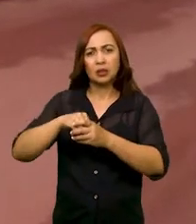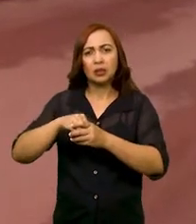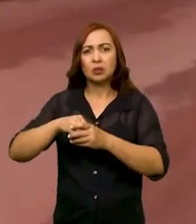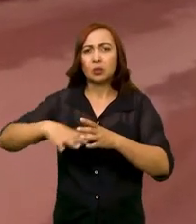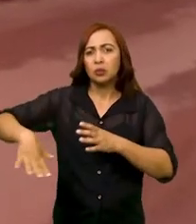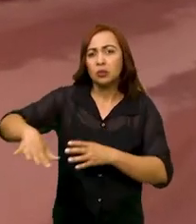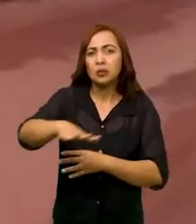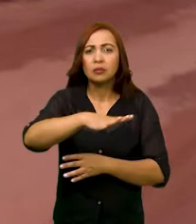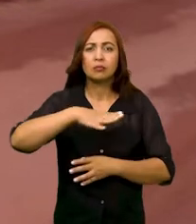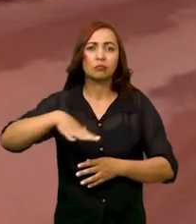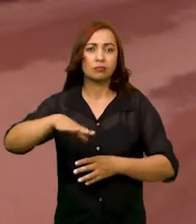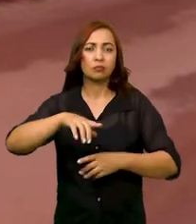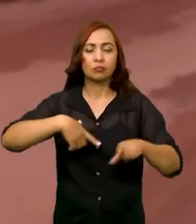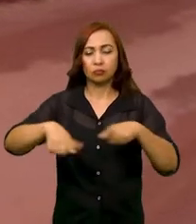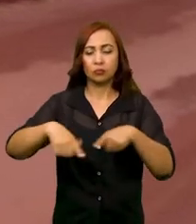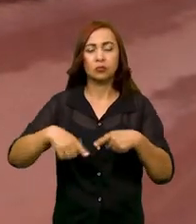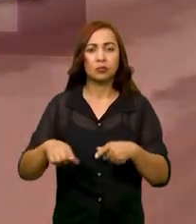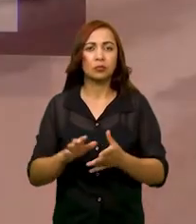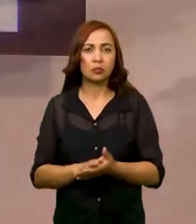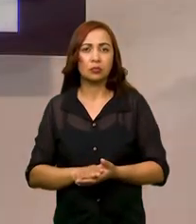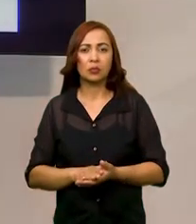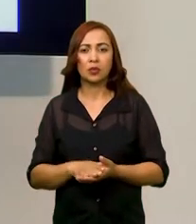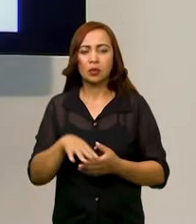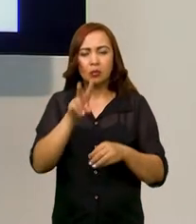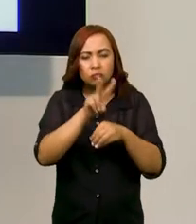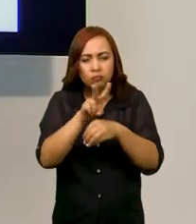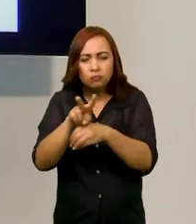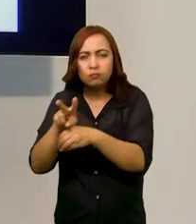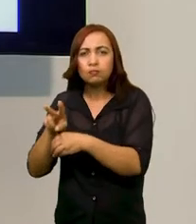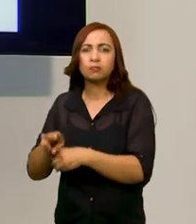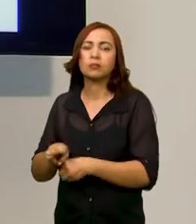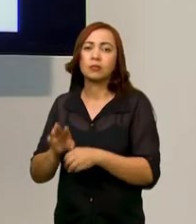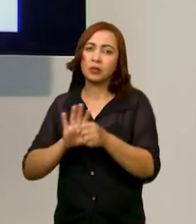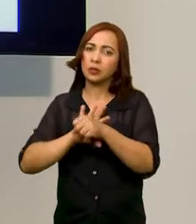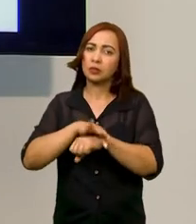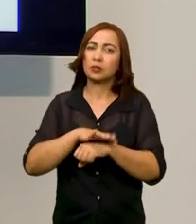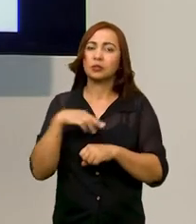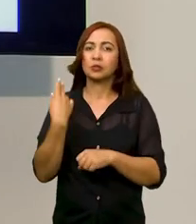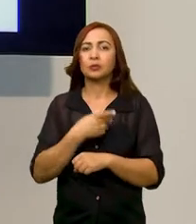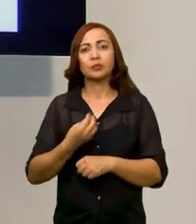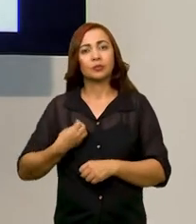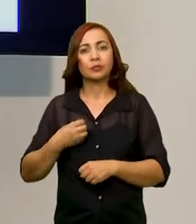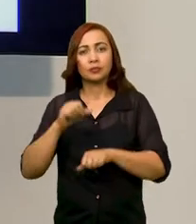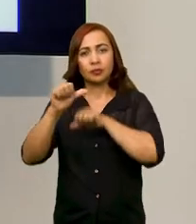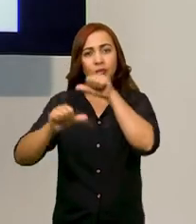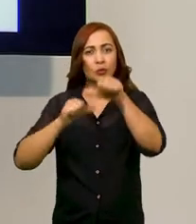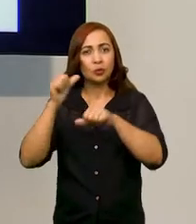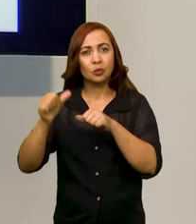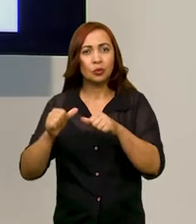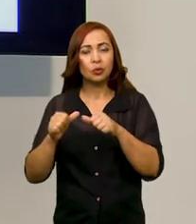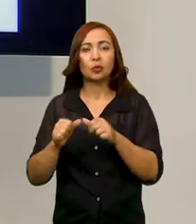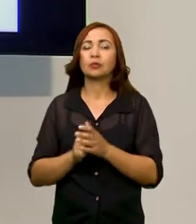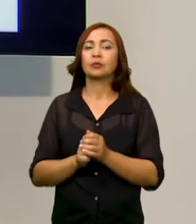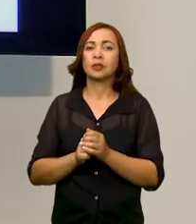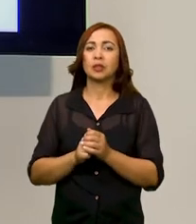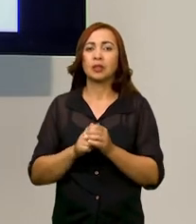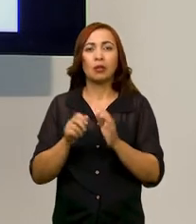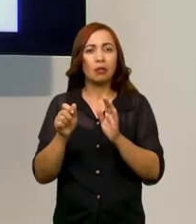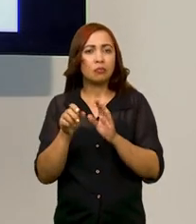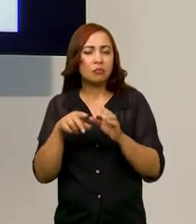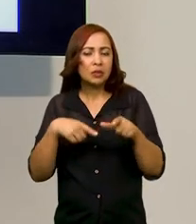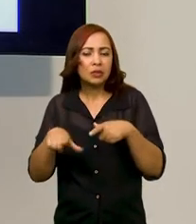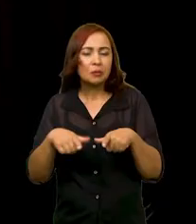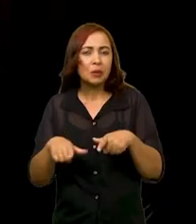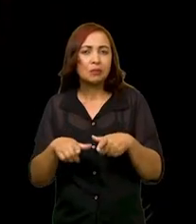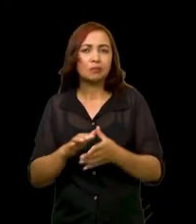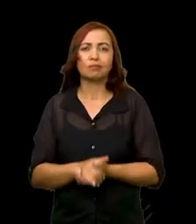em um pátio específico. Então eles precisam desse monitoramento até por questões de segurança. Então a gente está desenvolvendo esse protótipo dessa